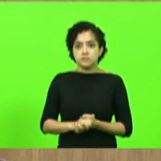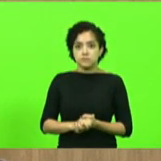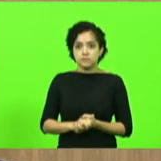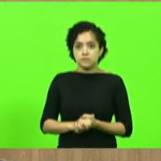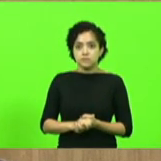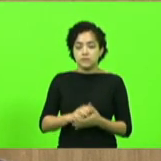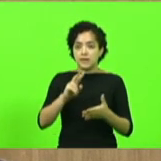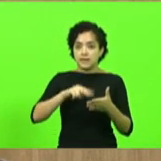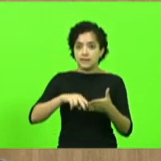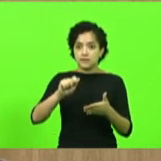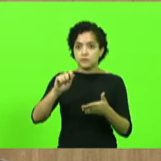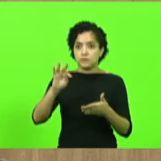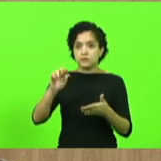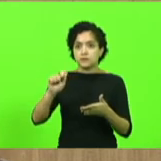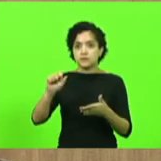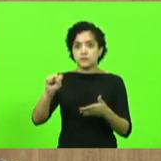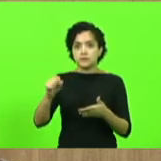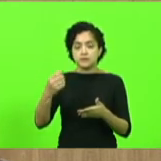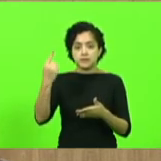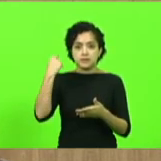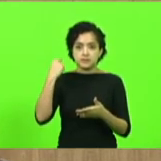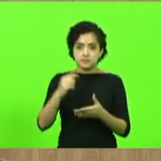a leitura das atas da sessão anterior.